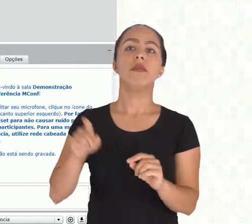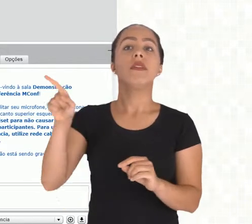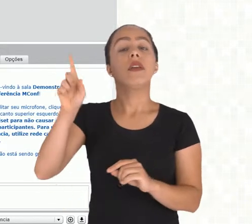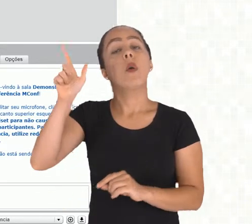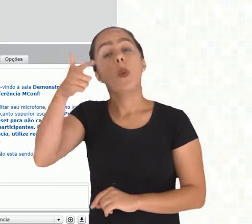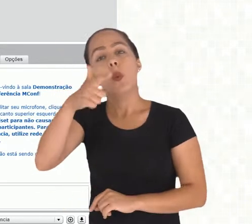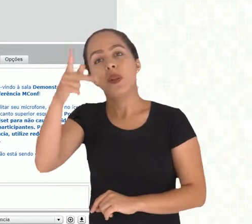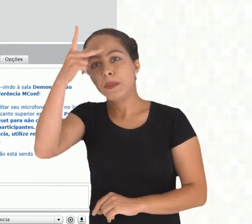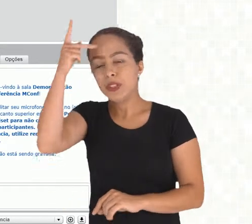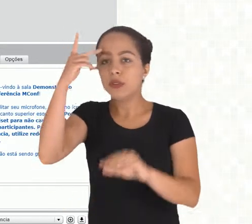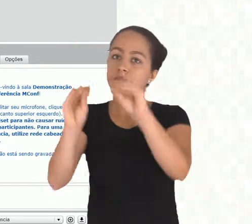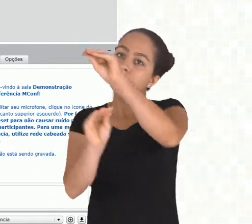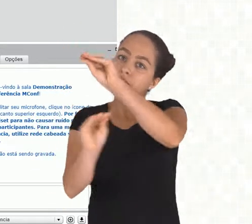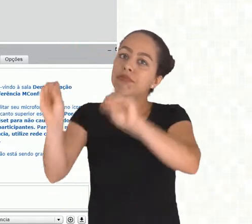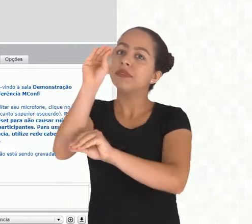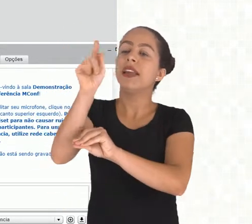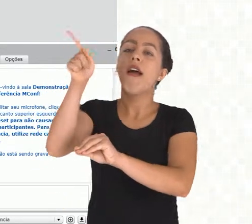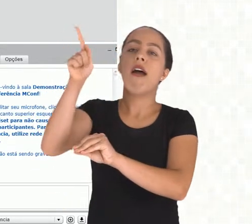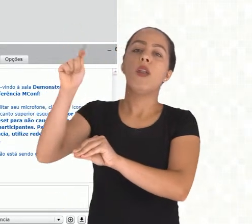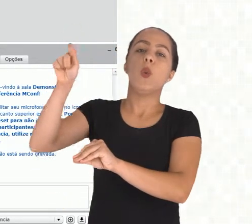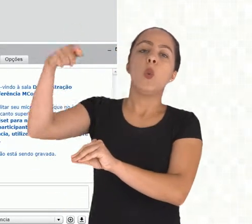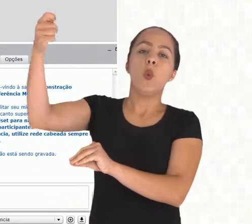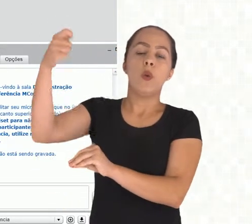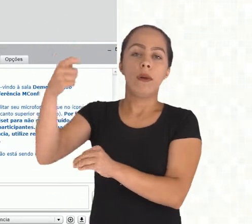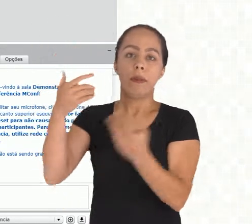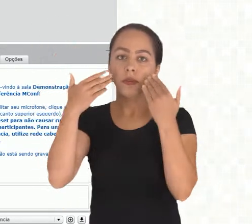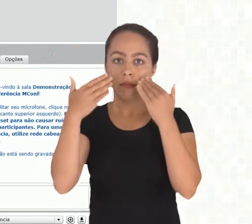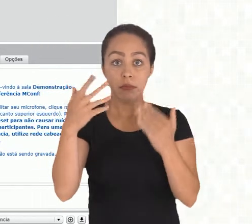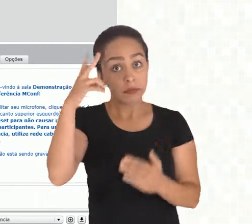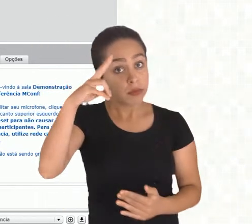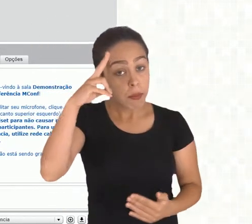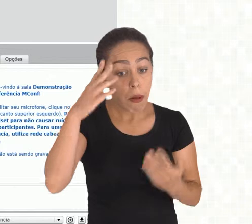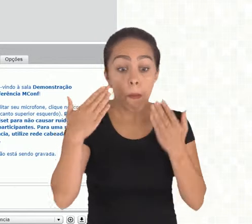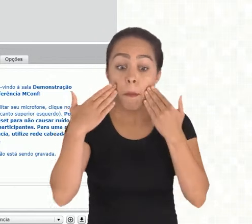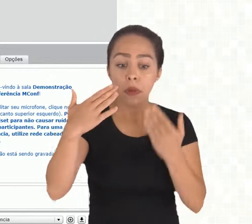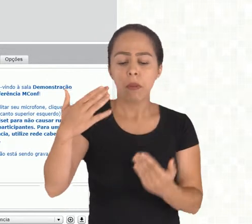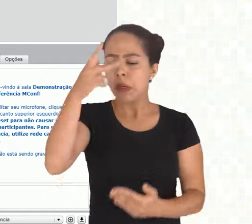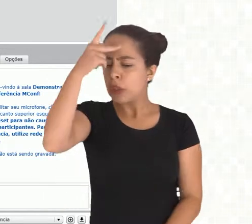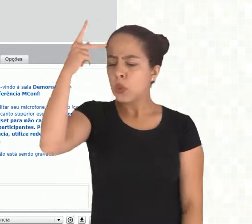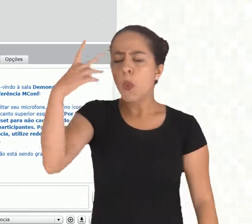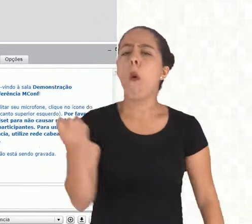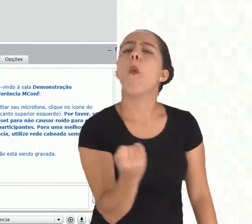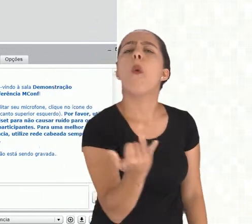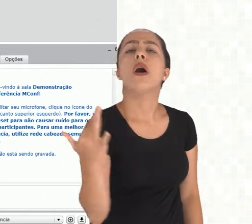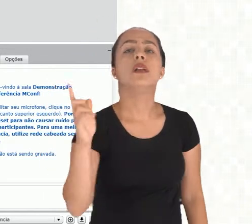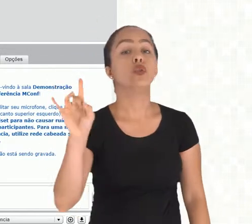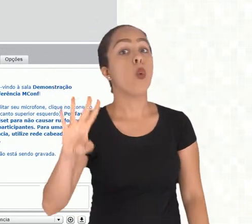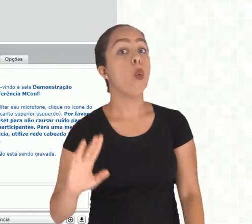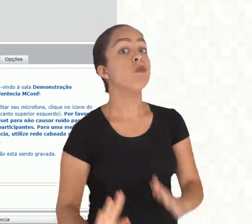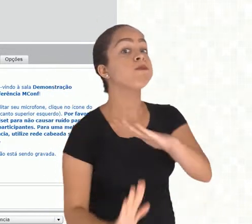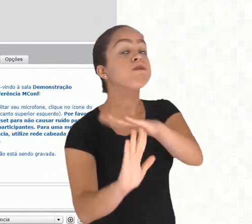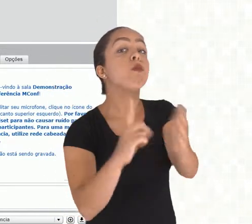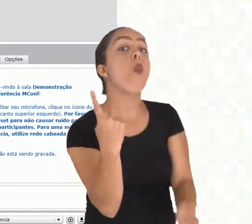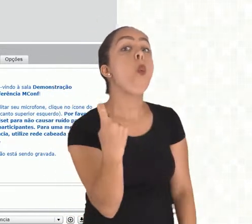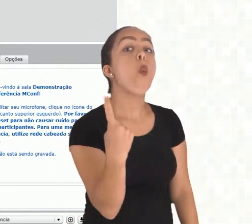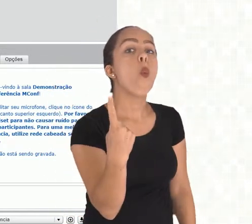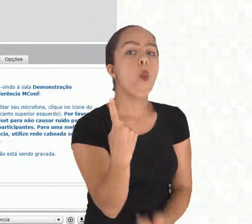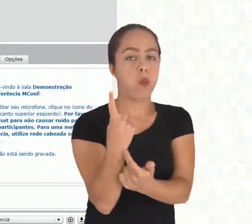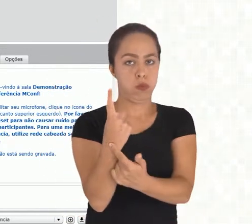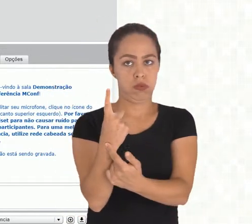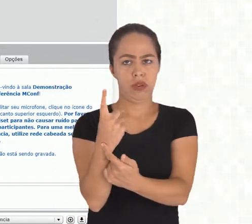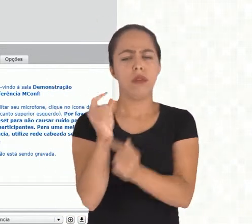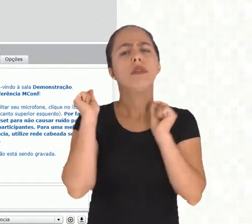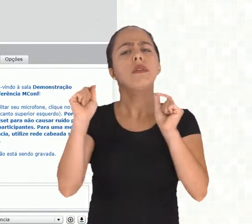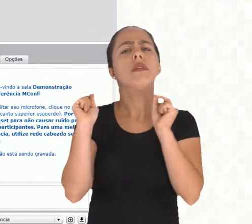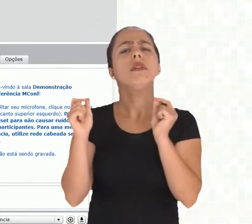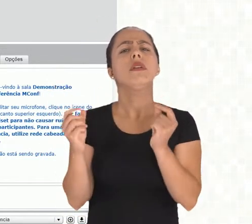pessoa o apresentador. Lembre-se, preste atenção que só pode existir um apresentador por sessão, tá certo? E só quem